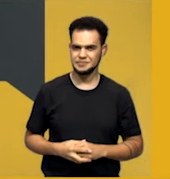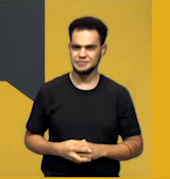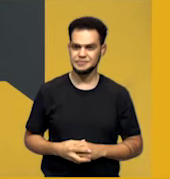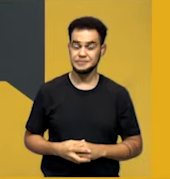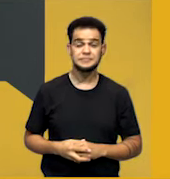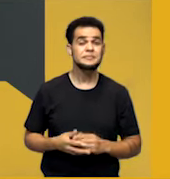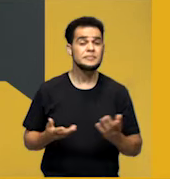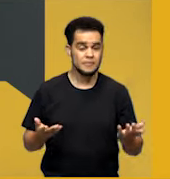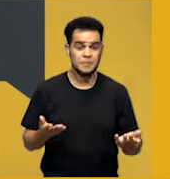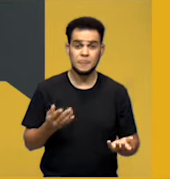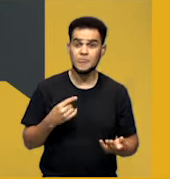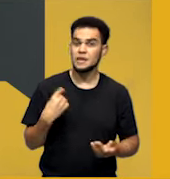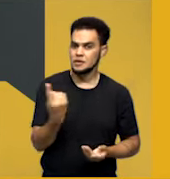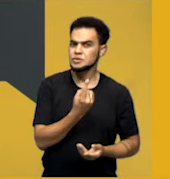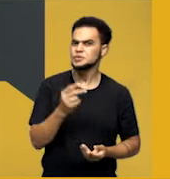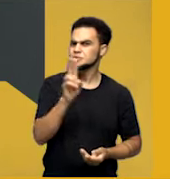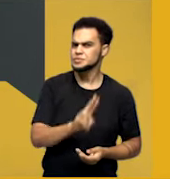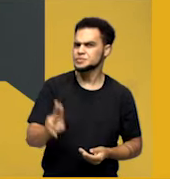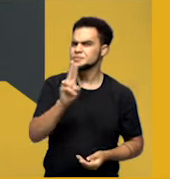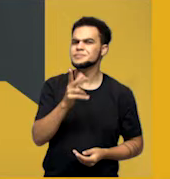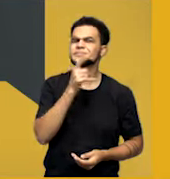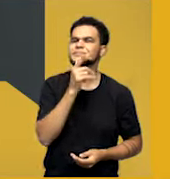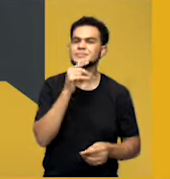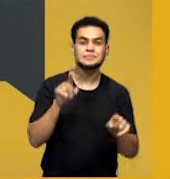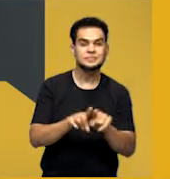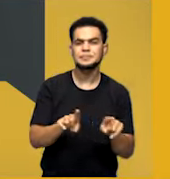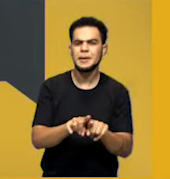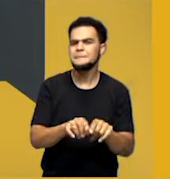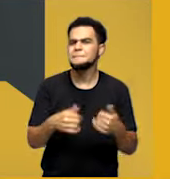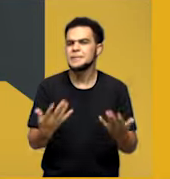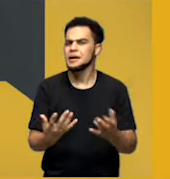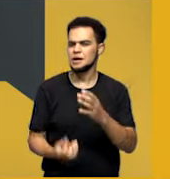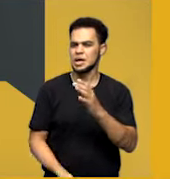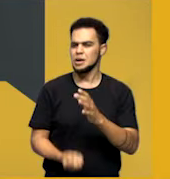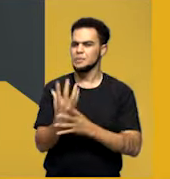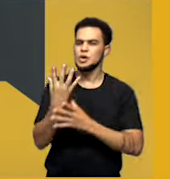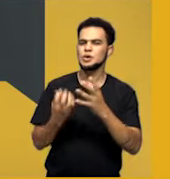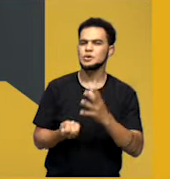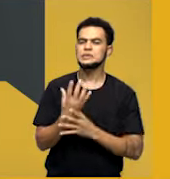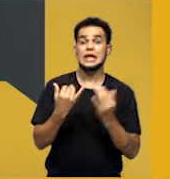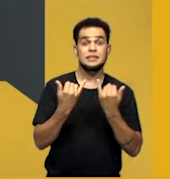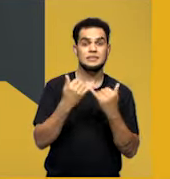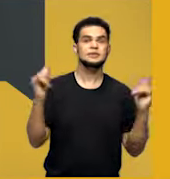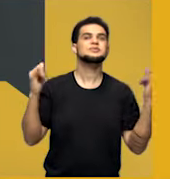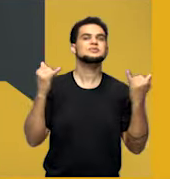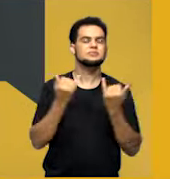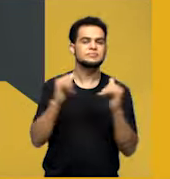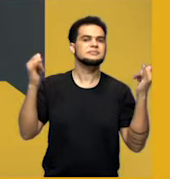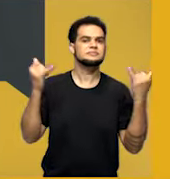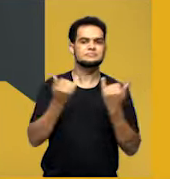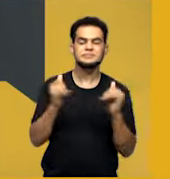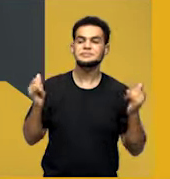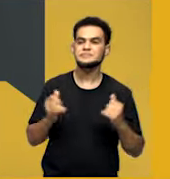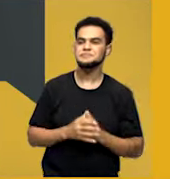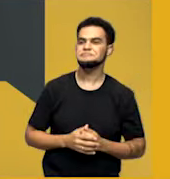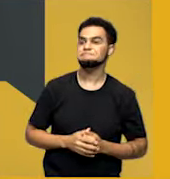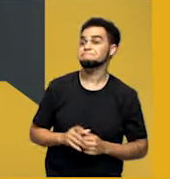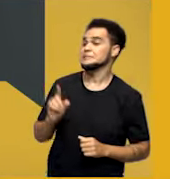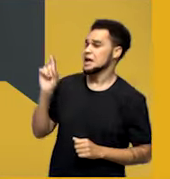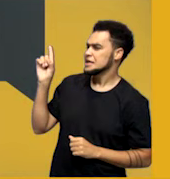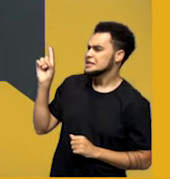Nós usamos a água também para produzir energia elétrica. E aqui você pode até me